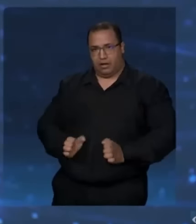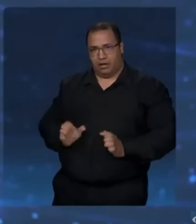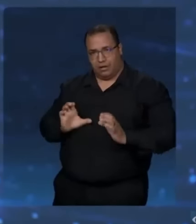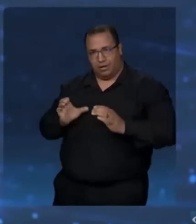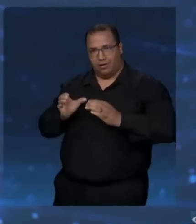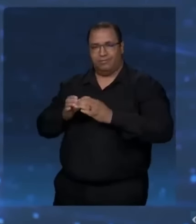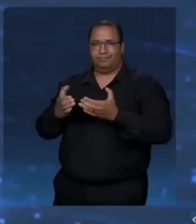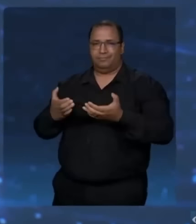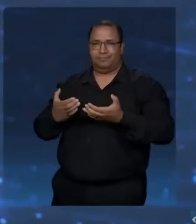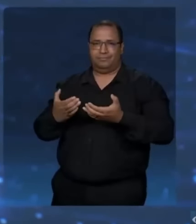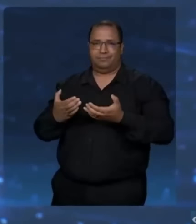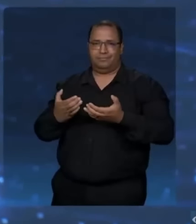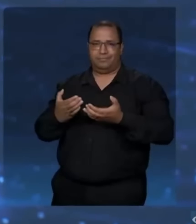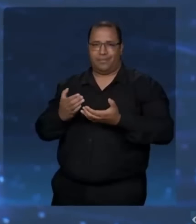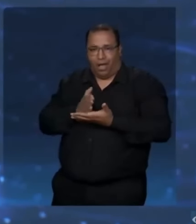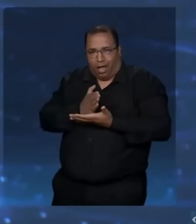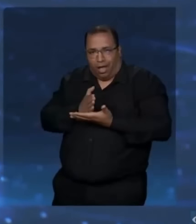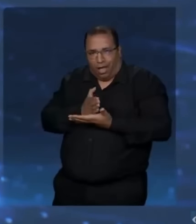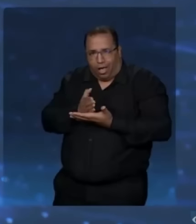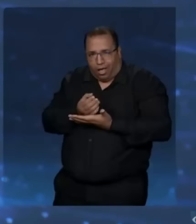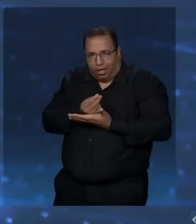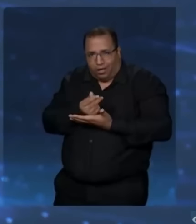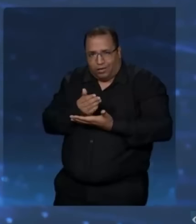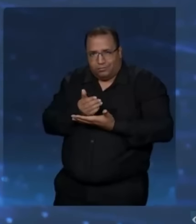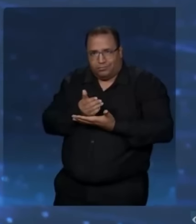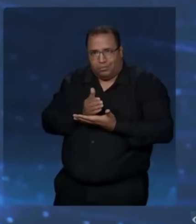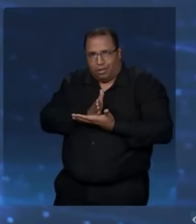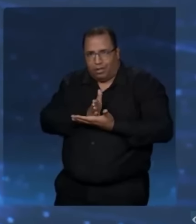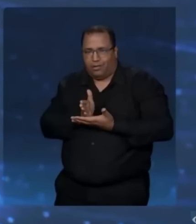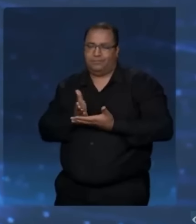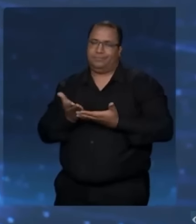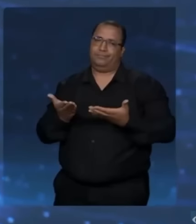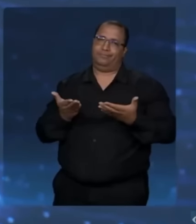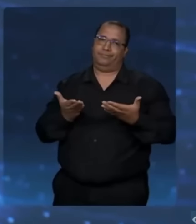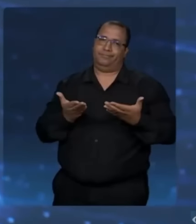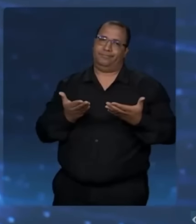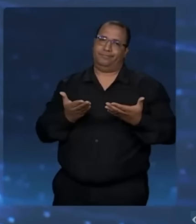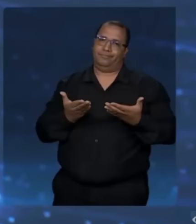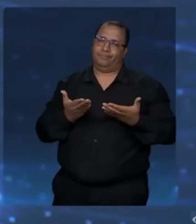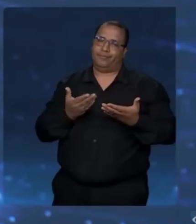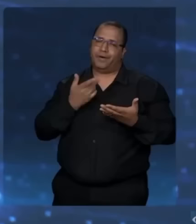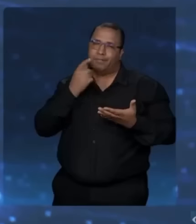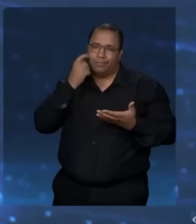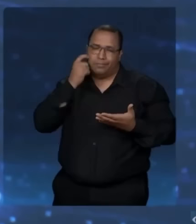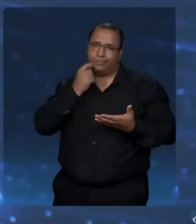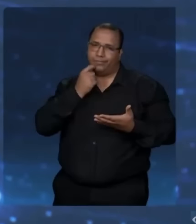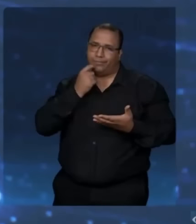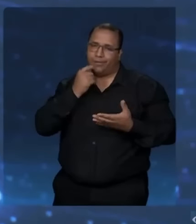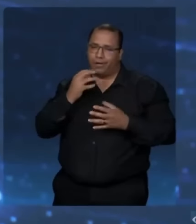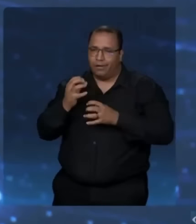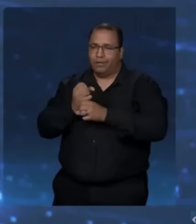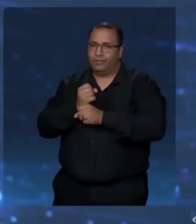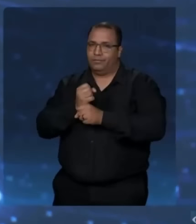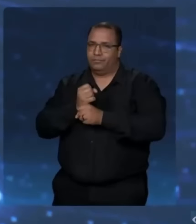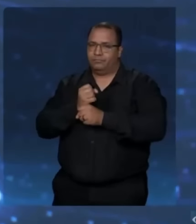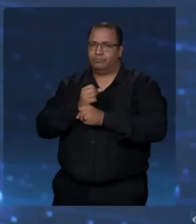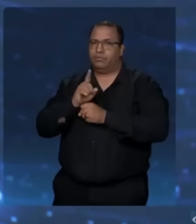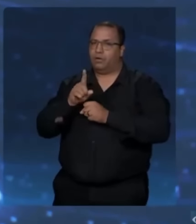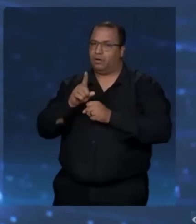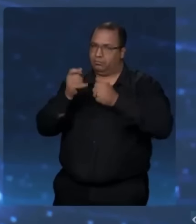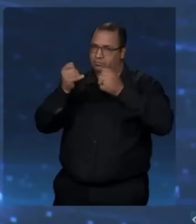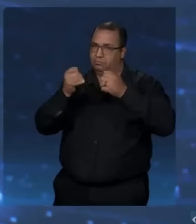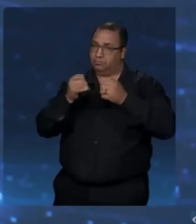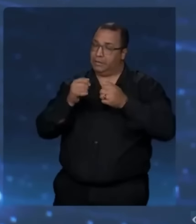com o Jean Nunes da rachadinha. Era isso que eu ia completar em relação ao Ricardo Nunes. Depois eu quero saber se você é democrata,